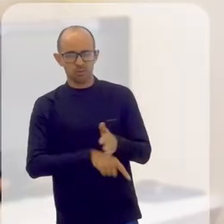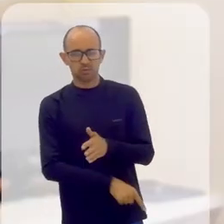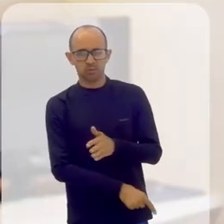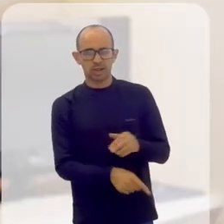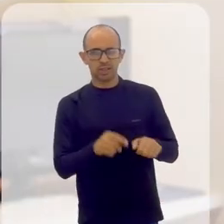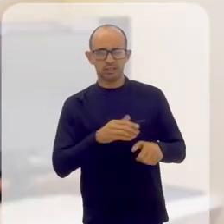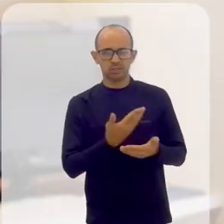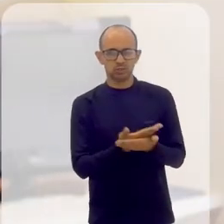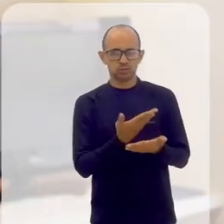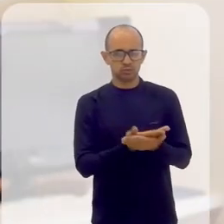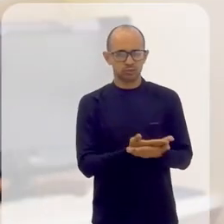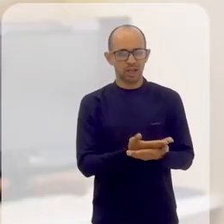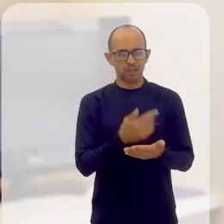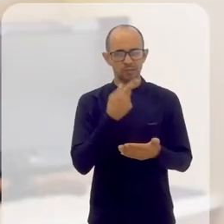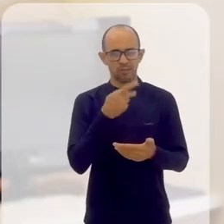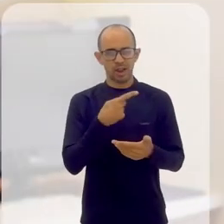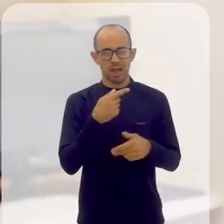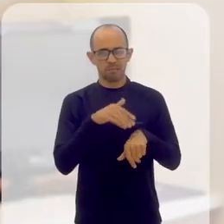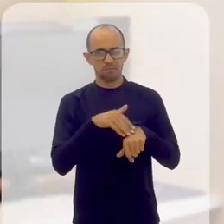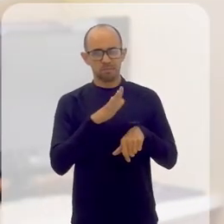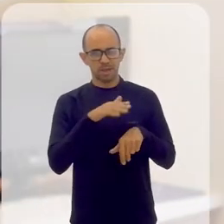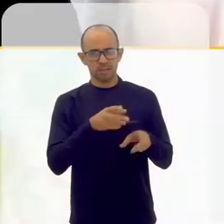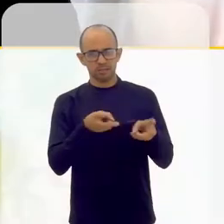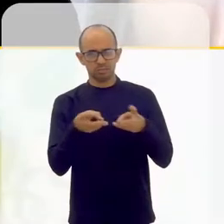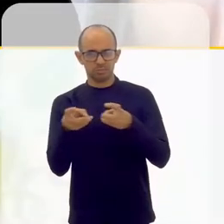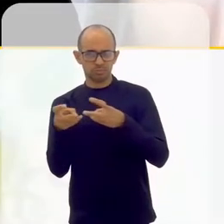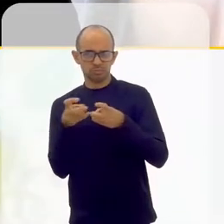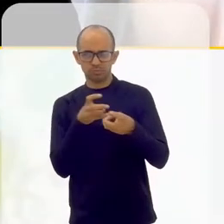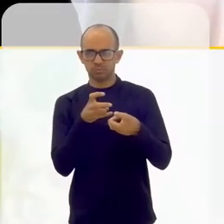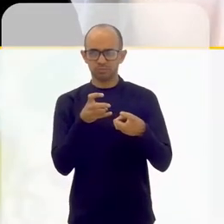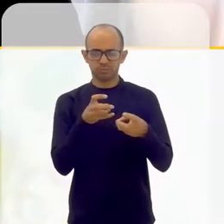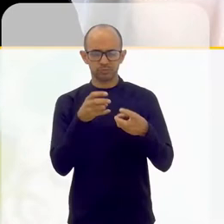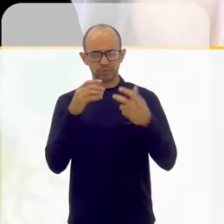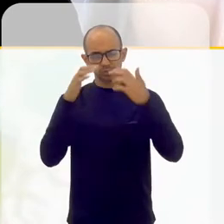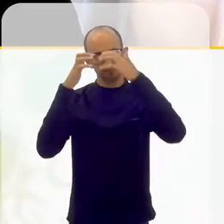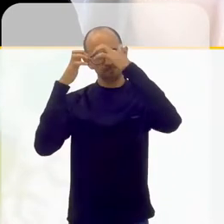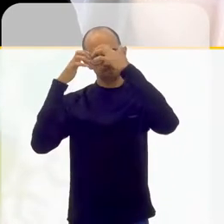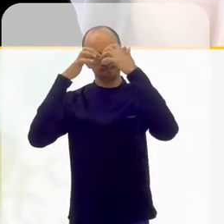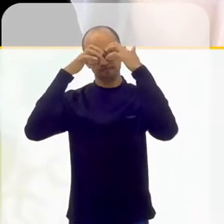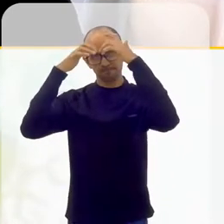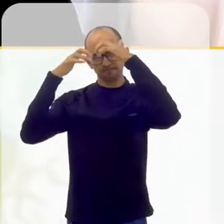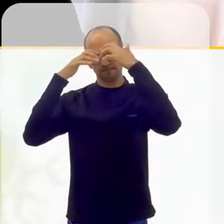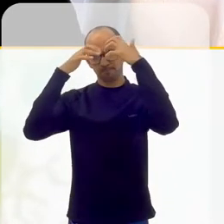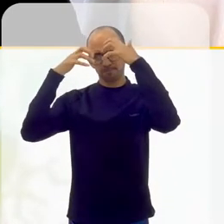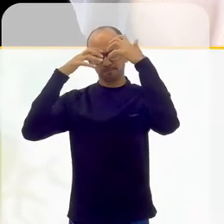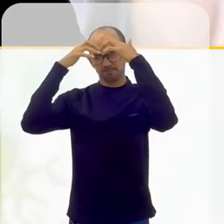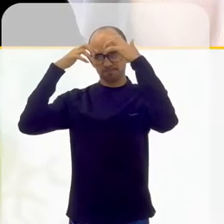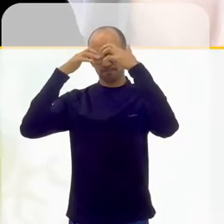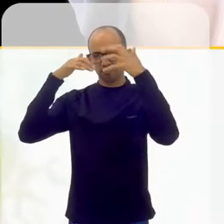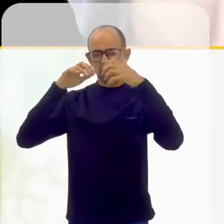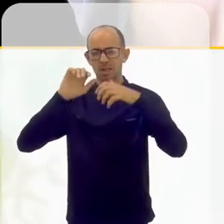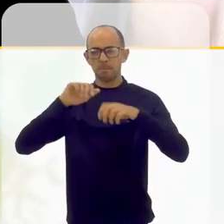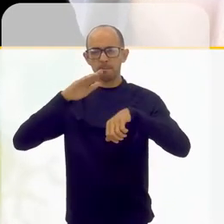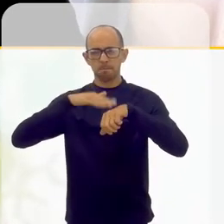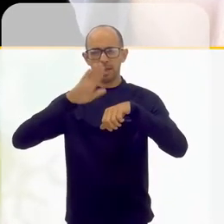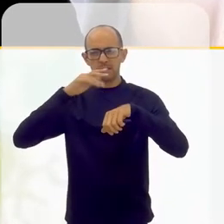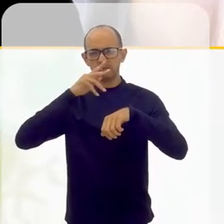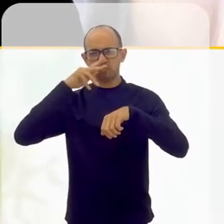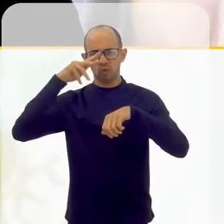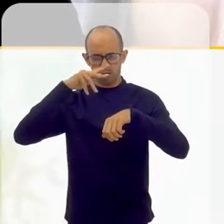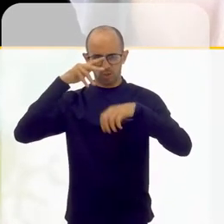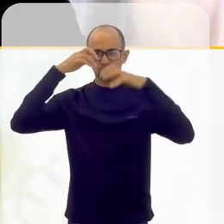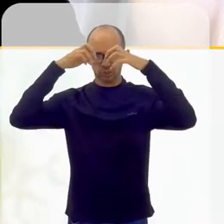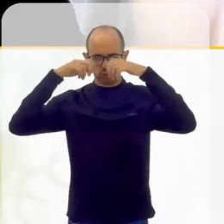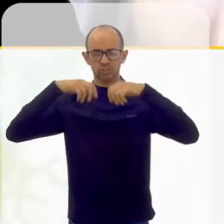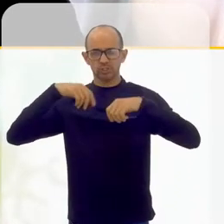aprofundar, de estudar mais e de falar e ouvir, fazer as conexões, né? Fazer mais conexões em